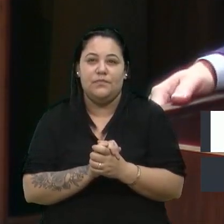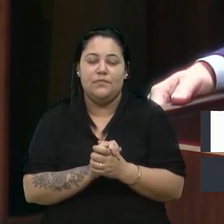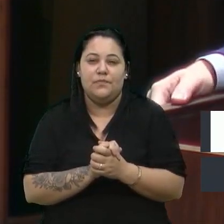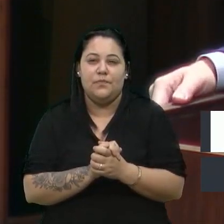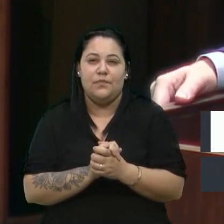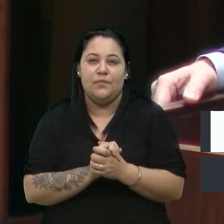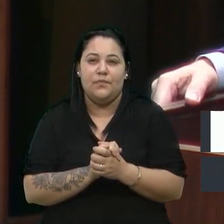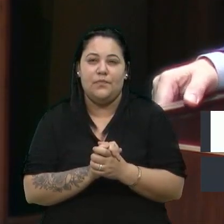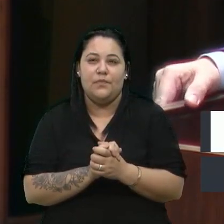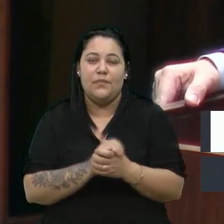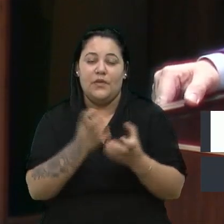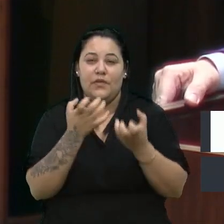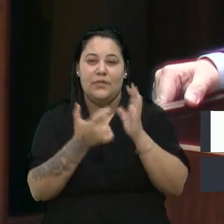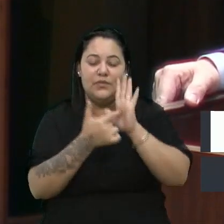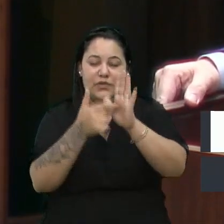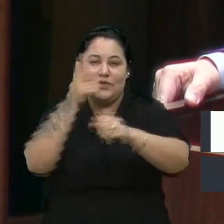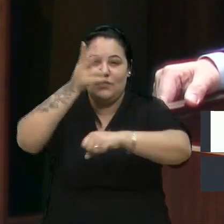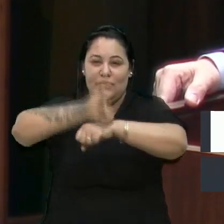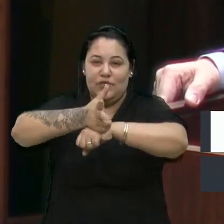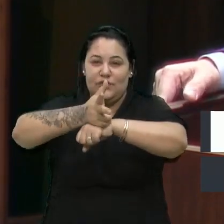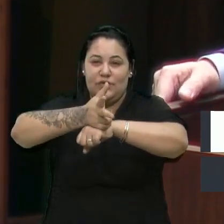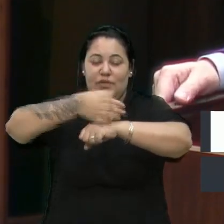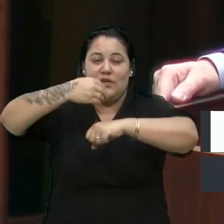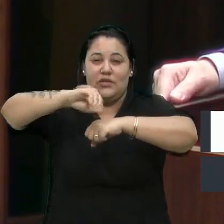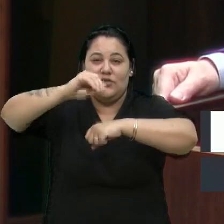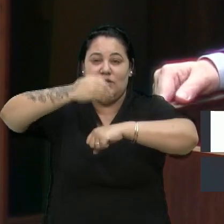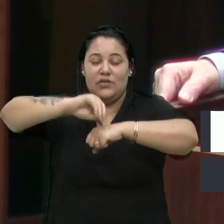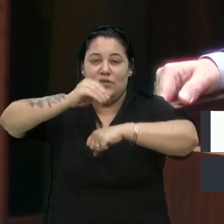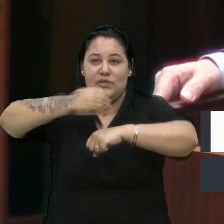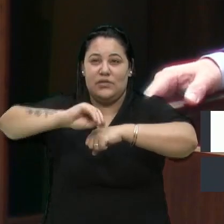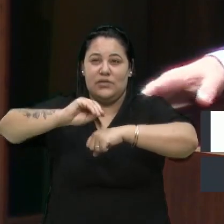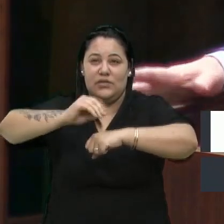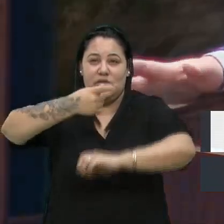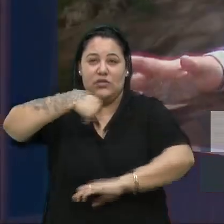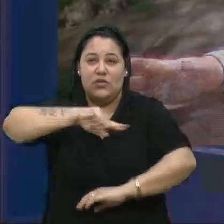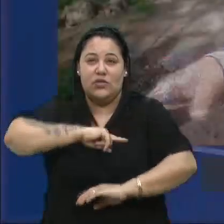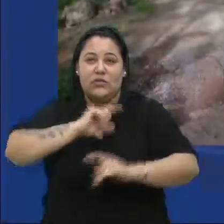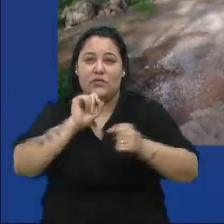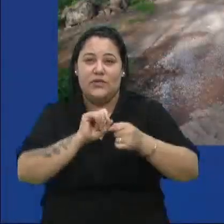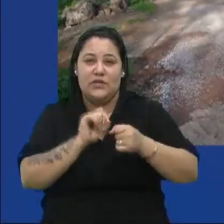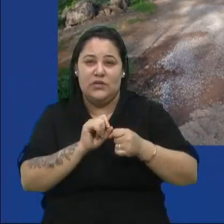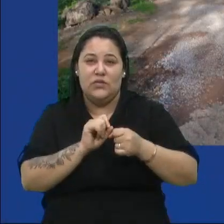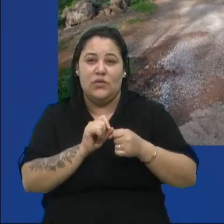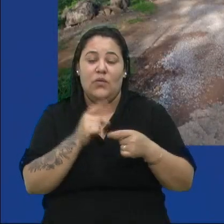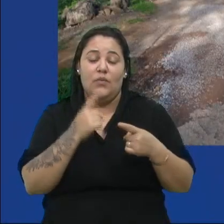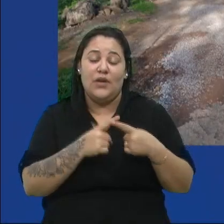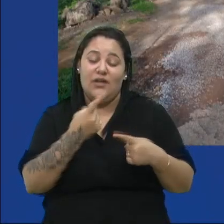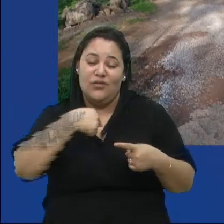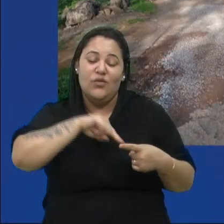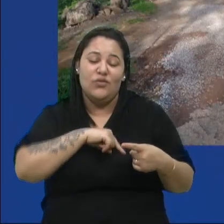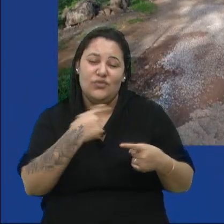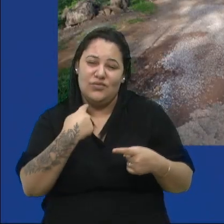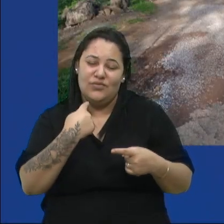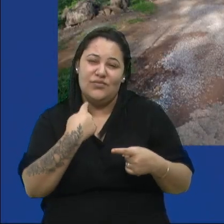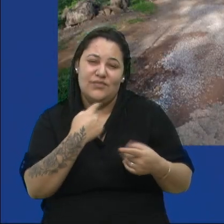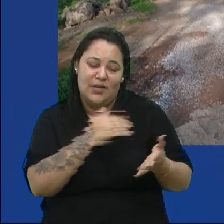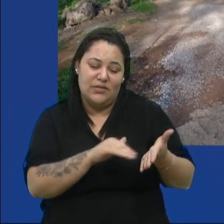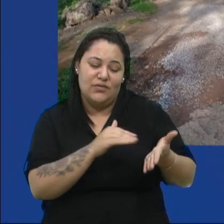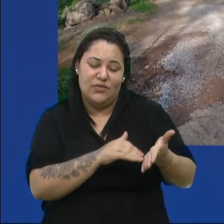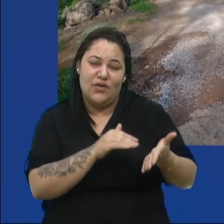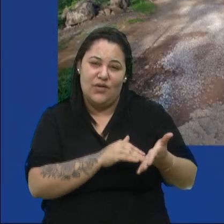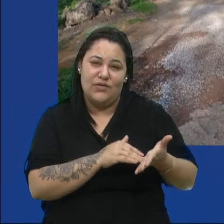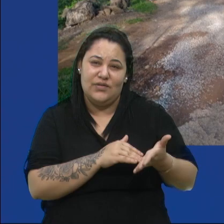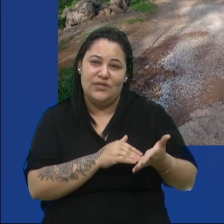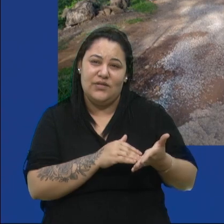o vídeo. Das indicações que nós estamos, todos os nossos gabinês recebemos inúmeras notificações, e aqui